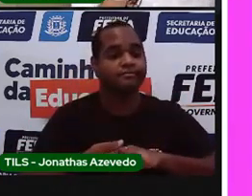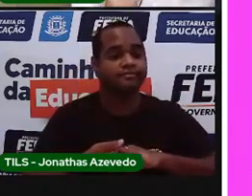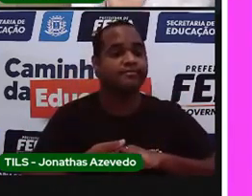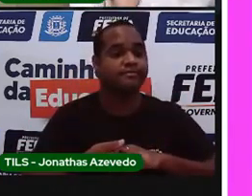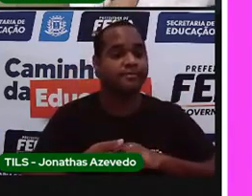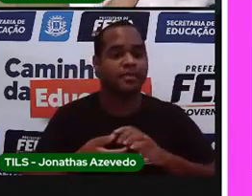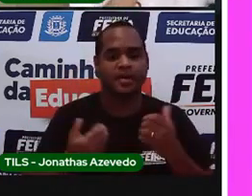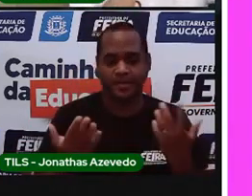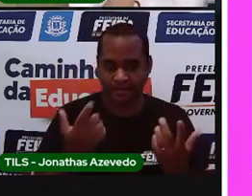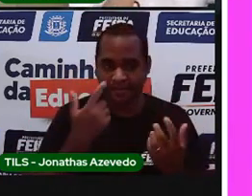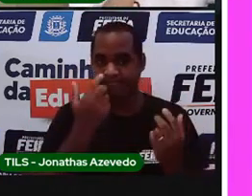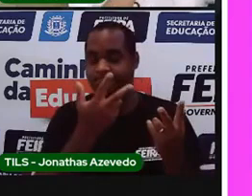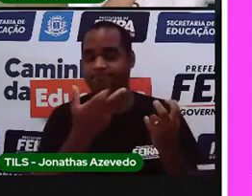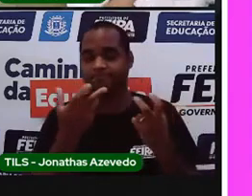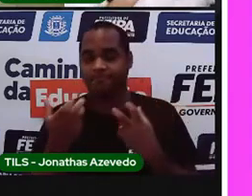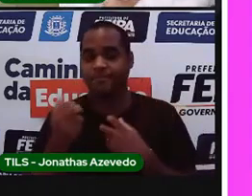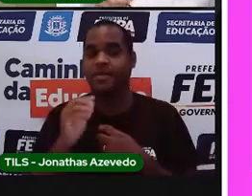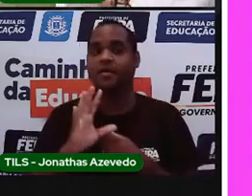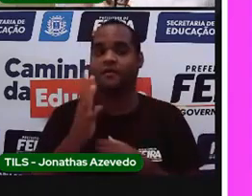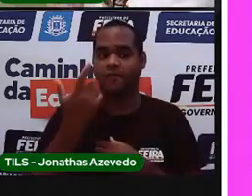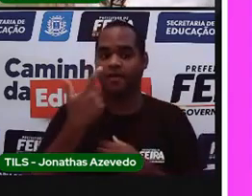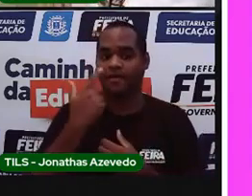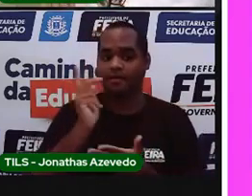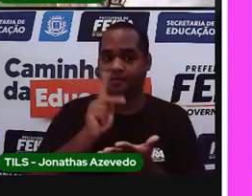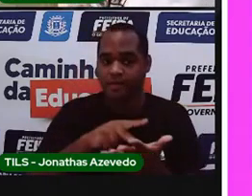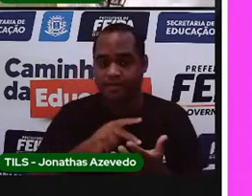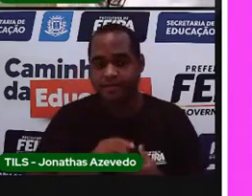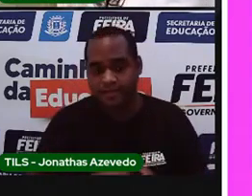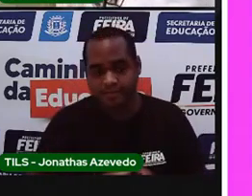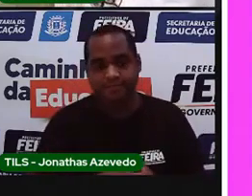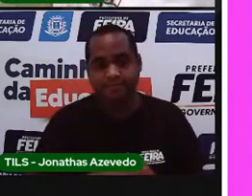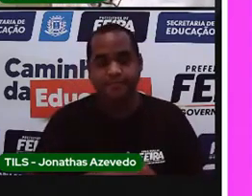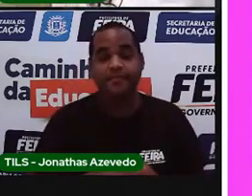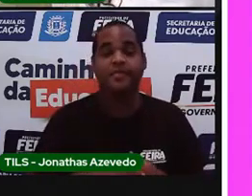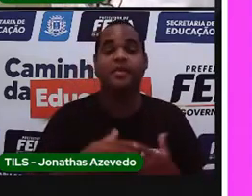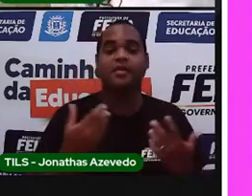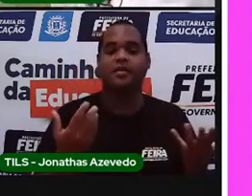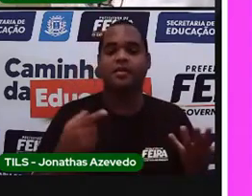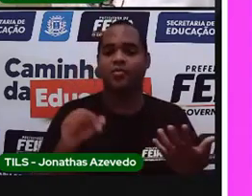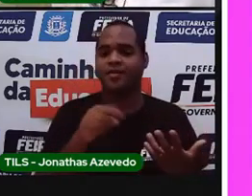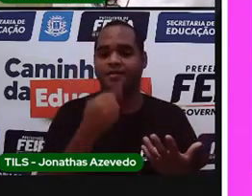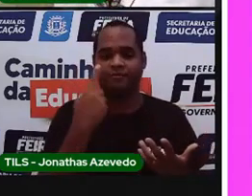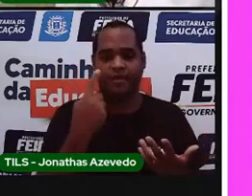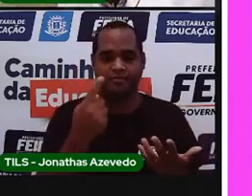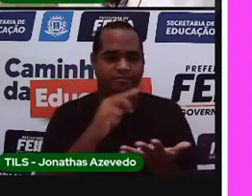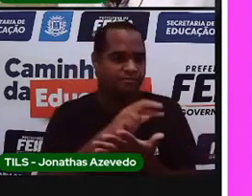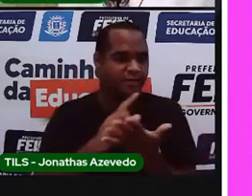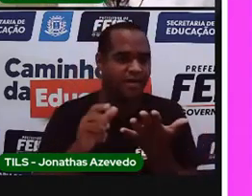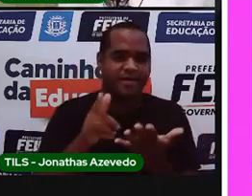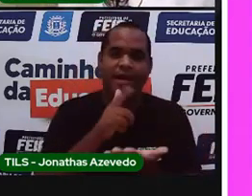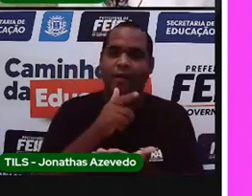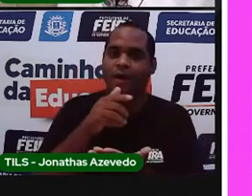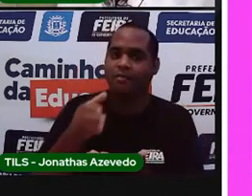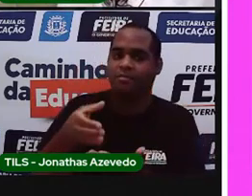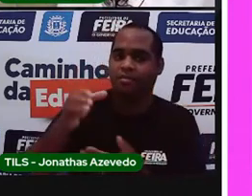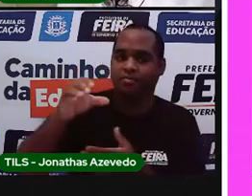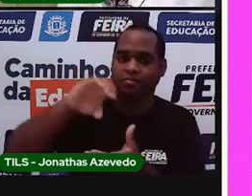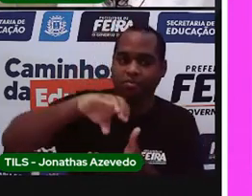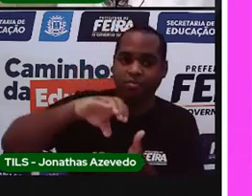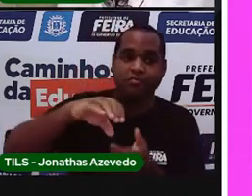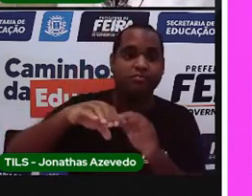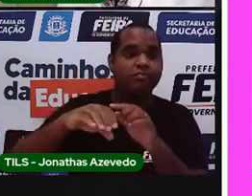É isso que você vai fazer. Quais foram as medidas que você utilizou na